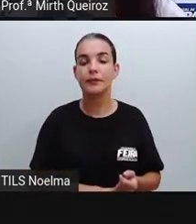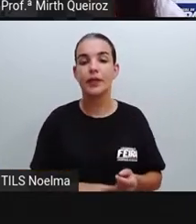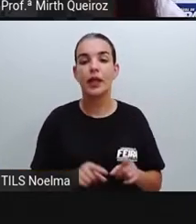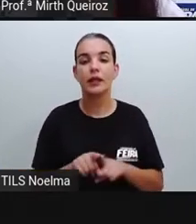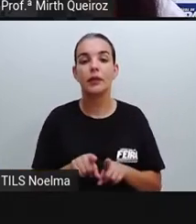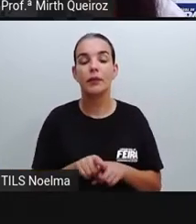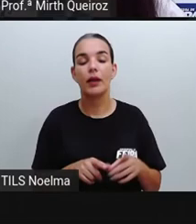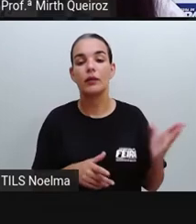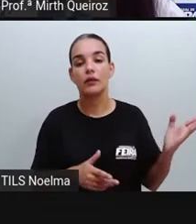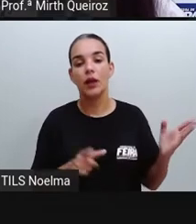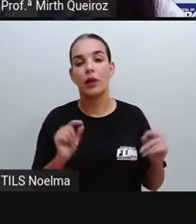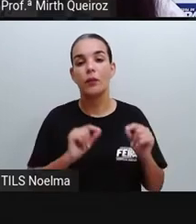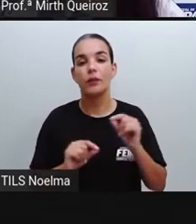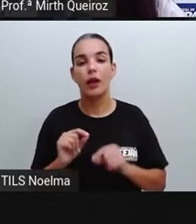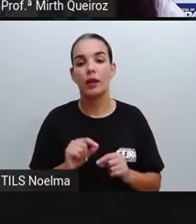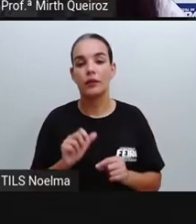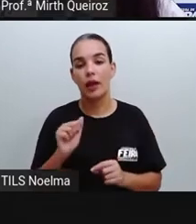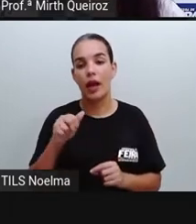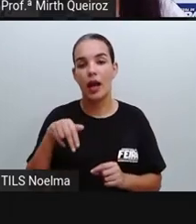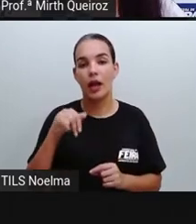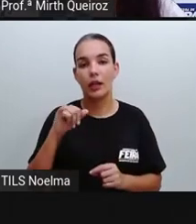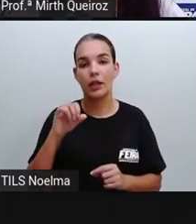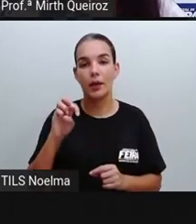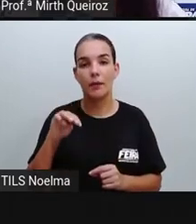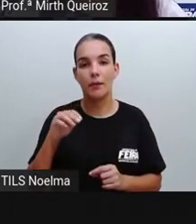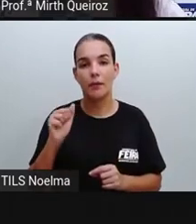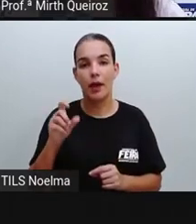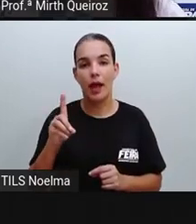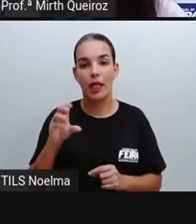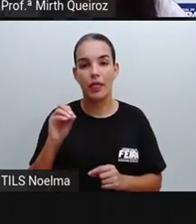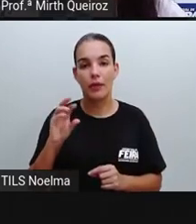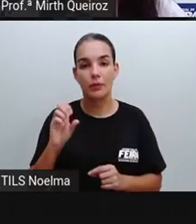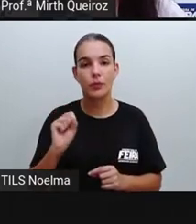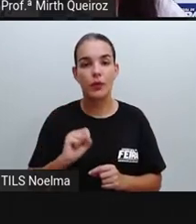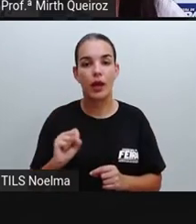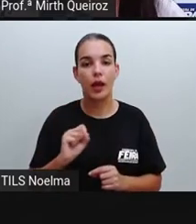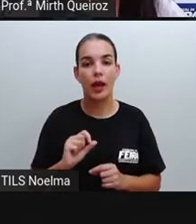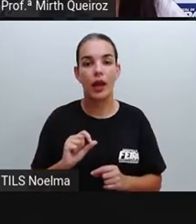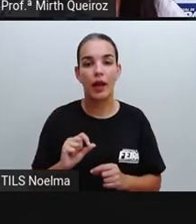temos os infográficos animados, que ocorrem a partir de GIFs e vídeos.